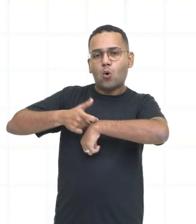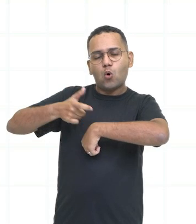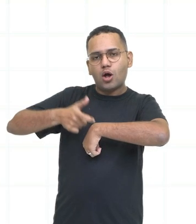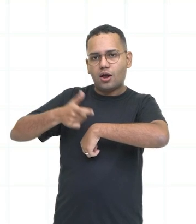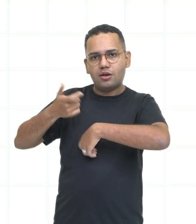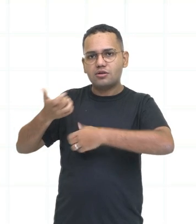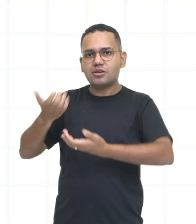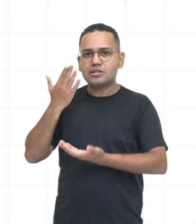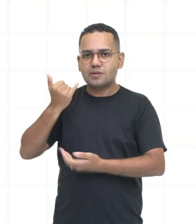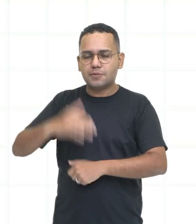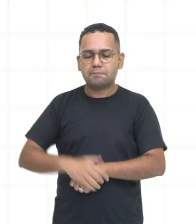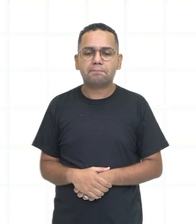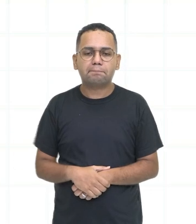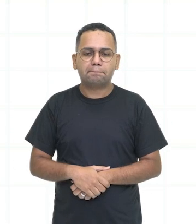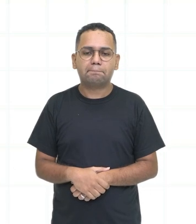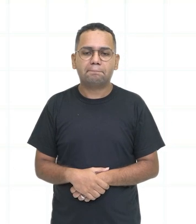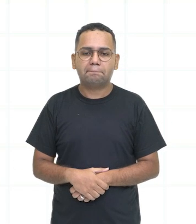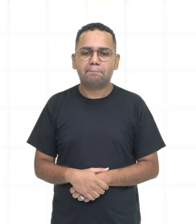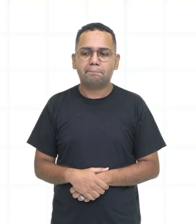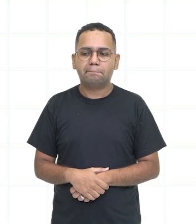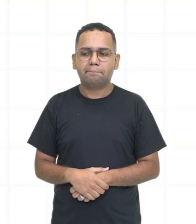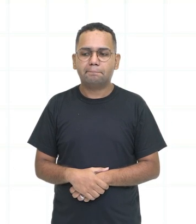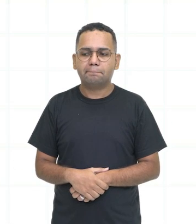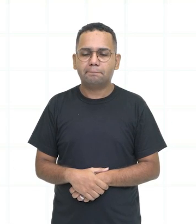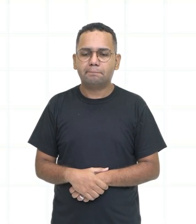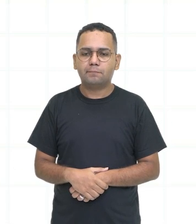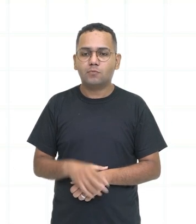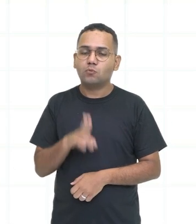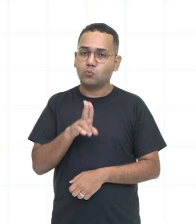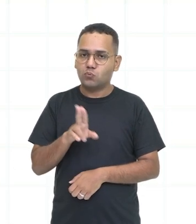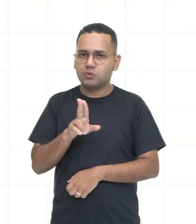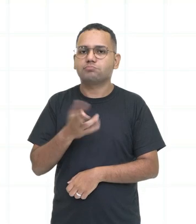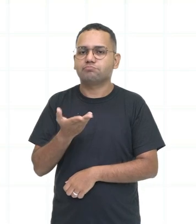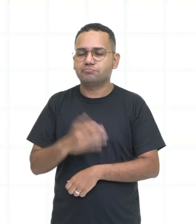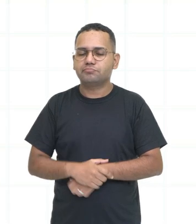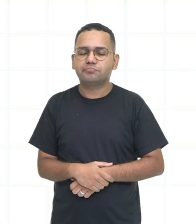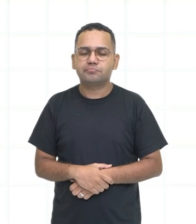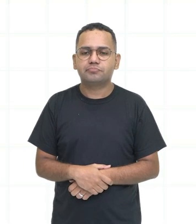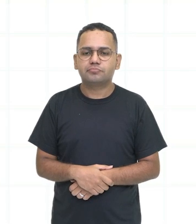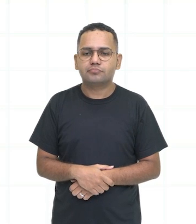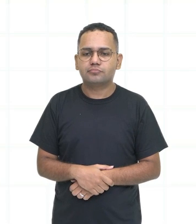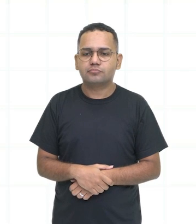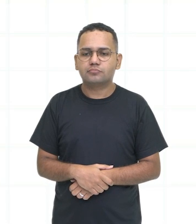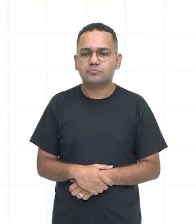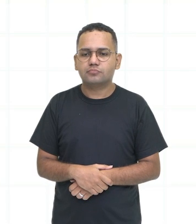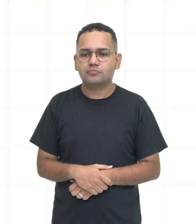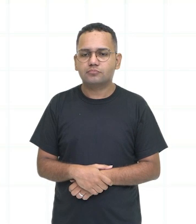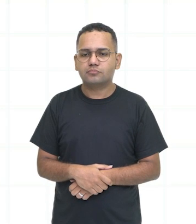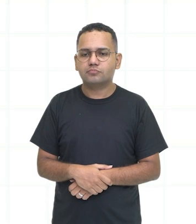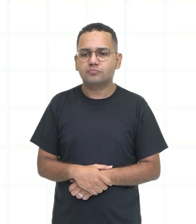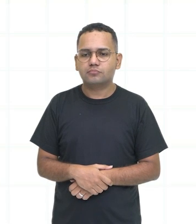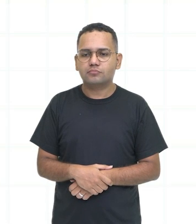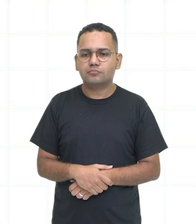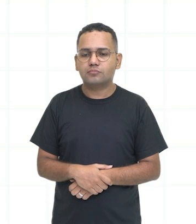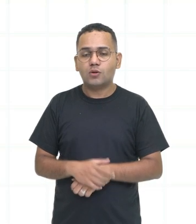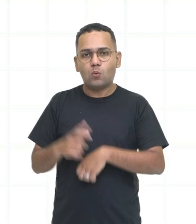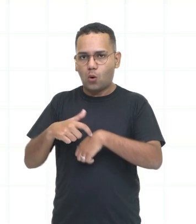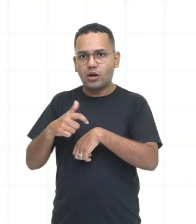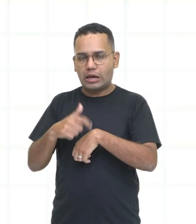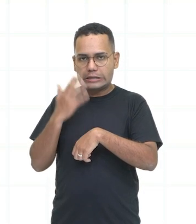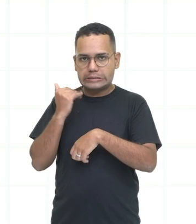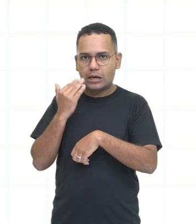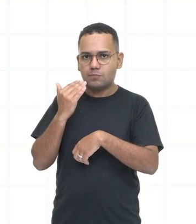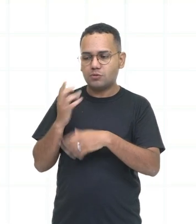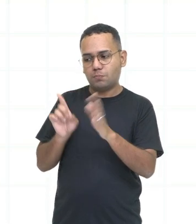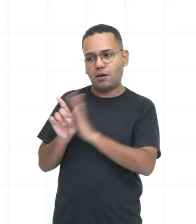pergunta completa que eu vou utilizar toda vez que eu quiser saber o horário. What time is it? Que horas são? What time